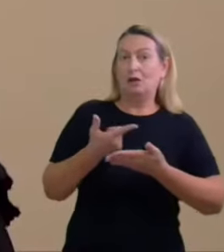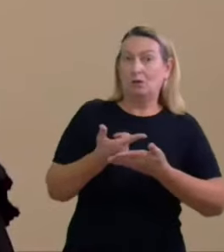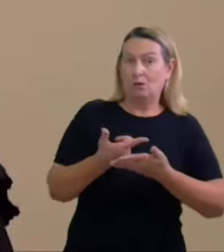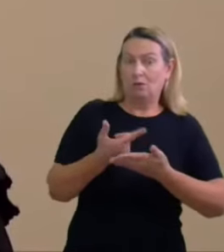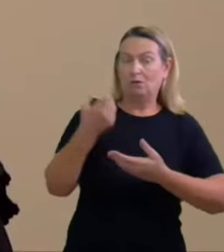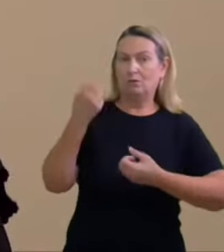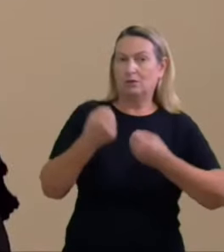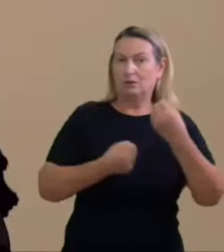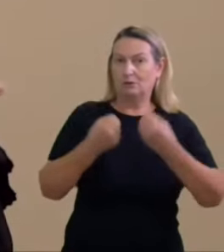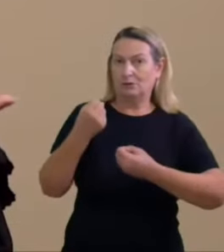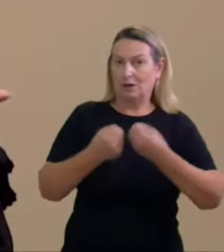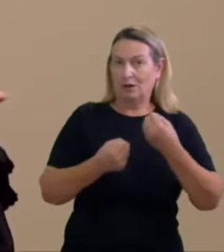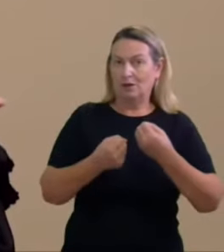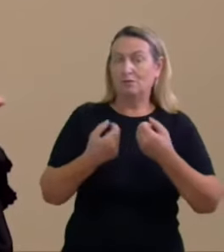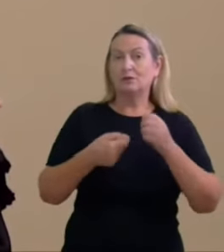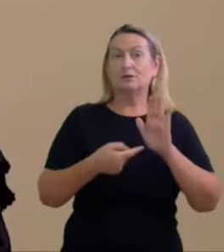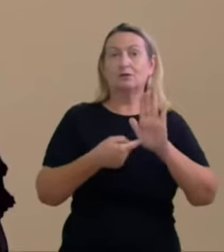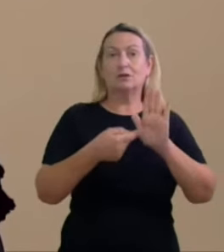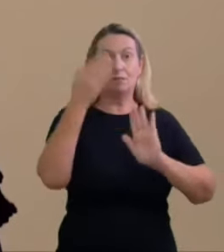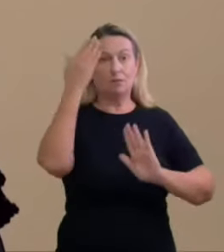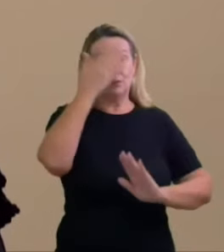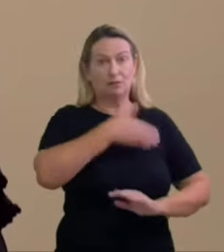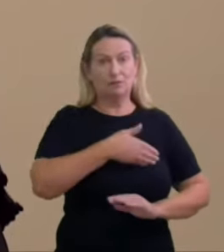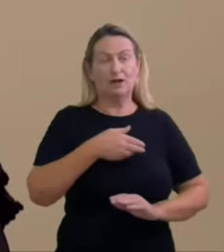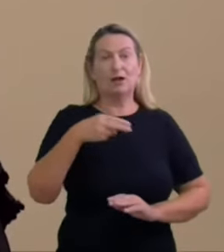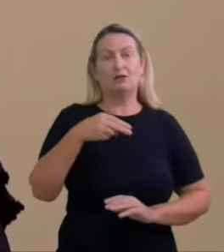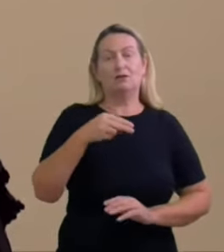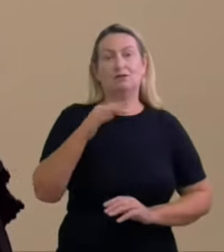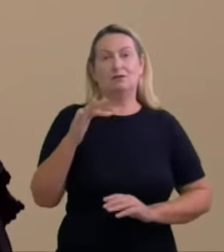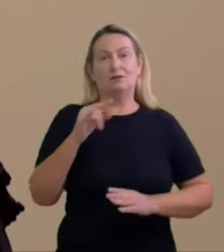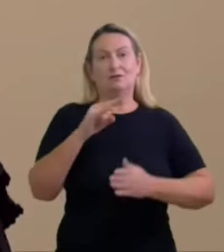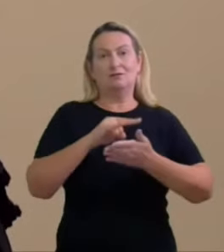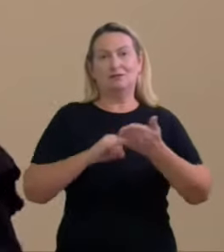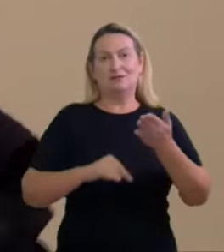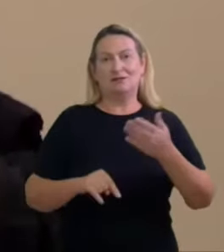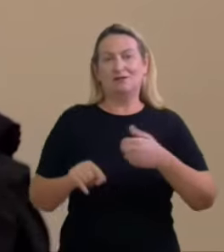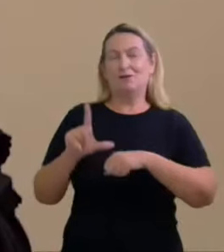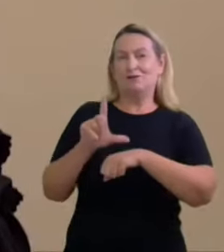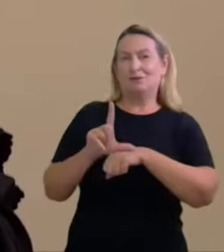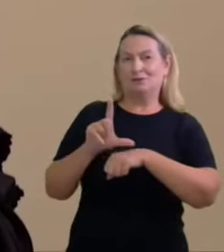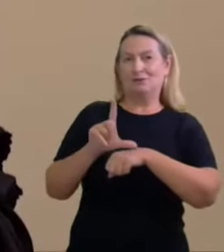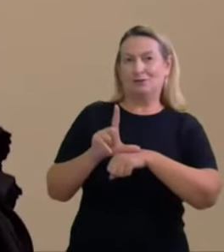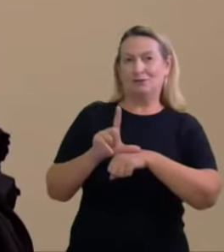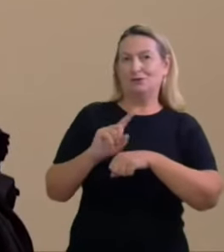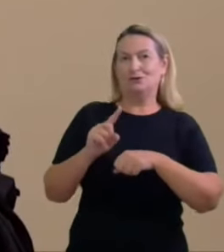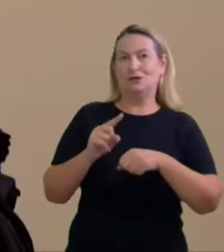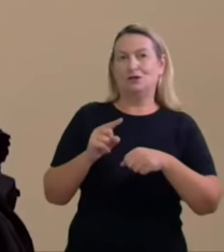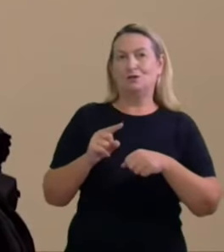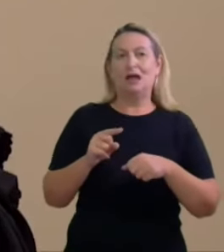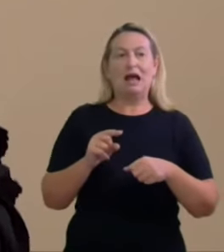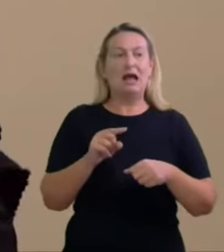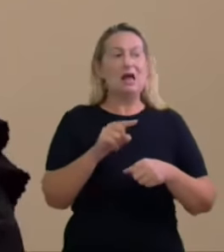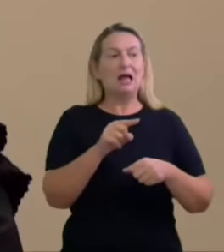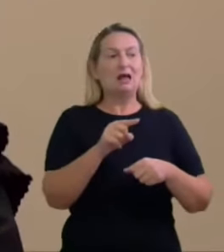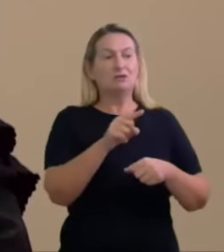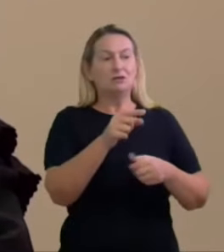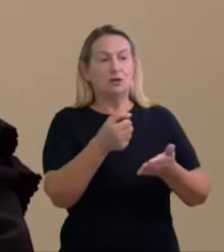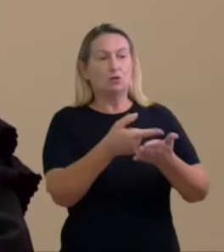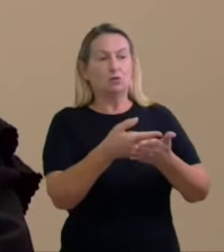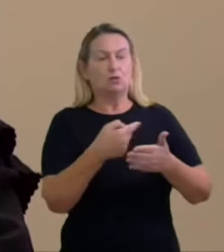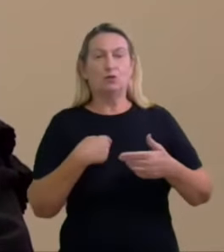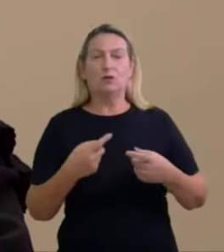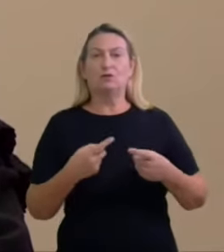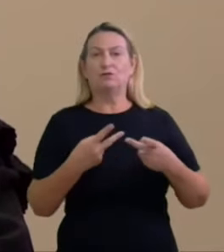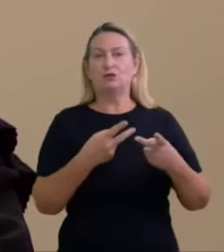loja não por uma declaração entre a loja e o comprador essa nota fiscal vai indicar todas as características do veículo marca,